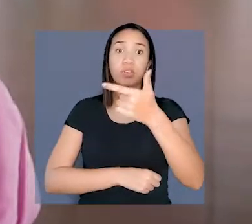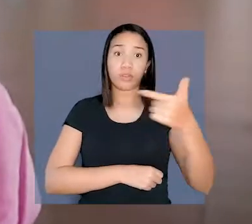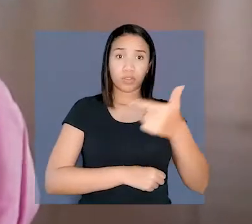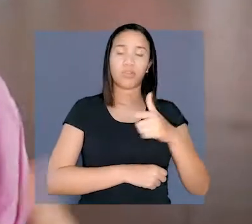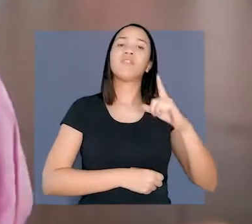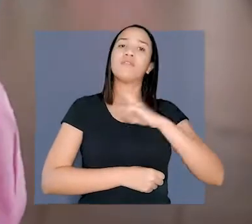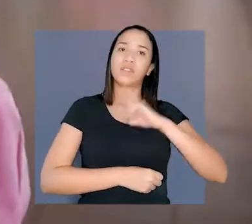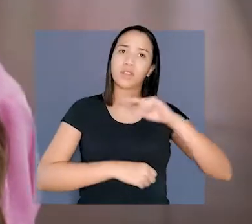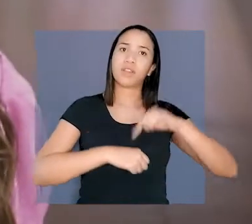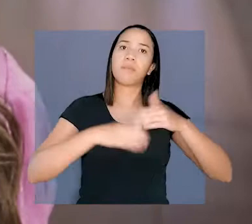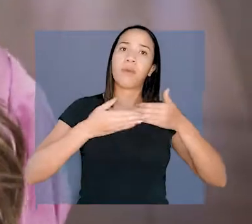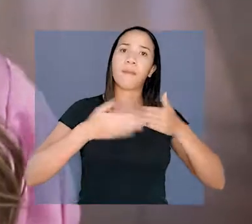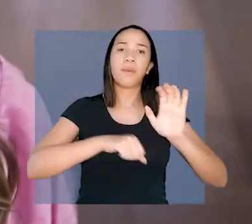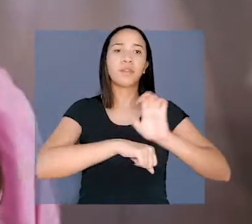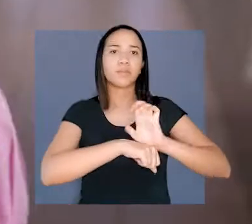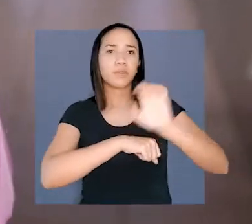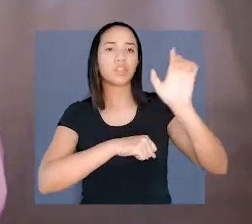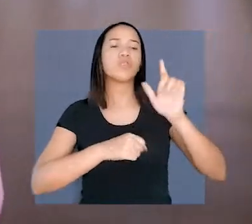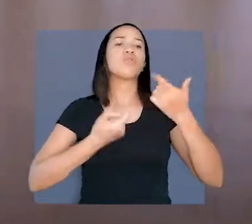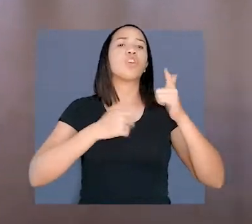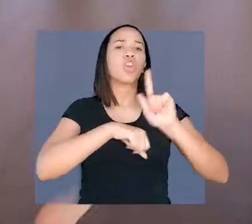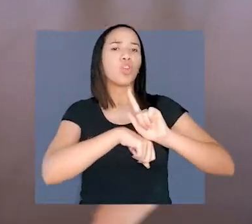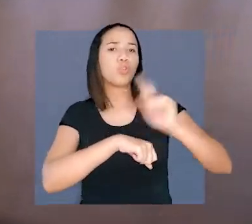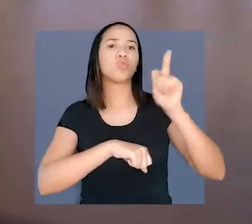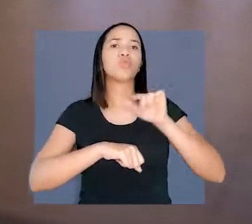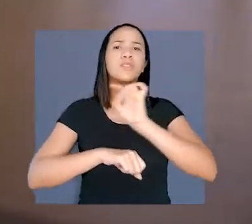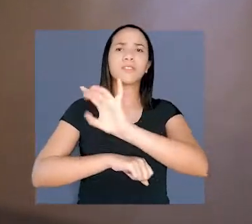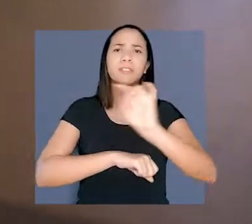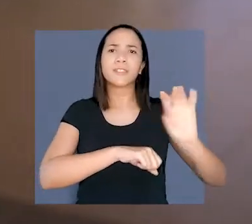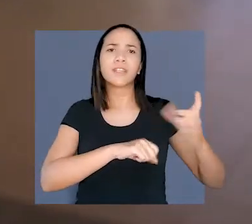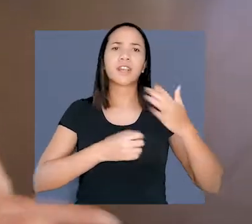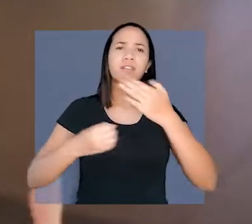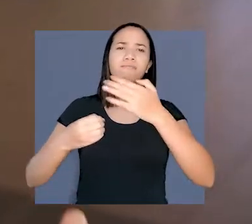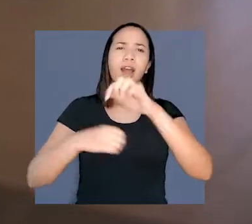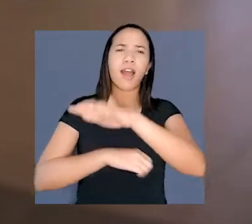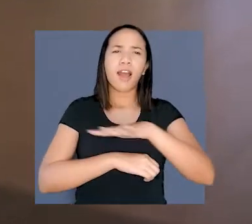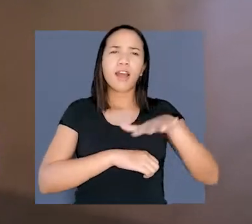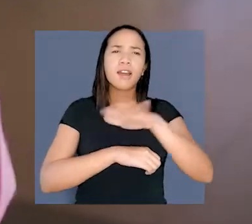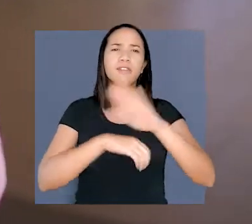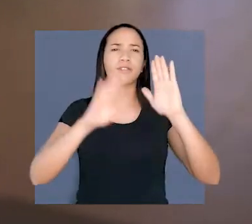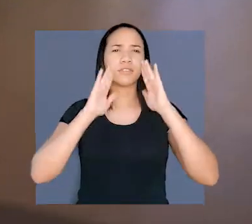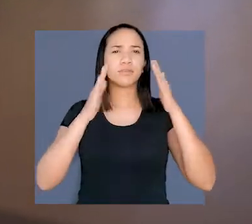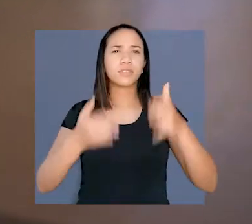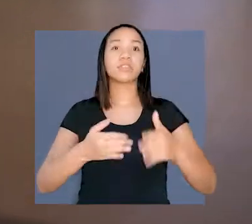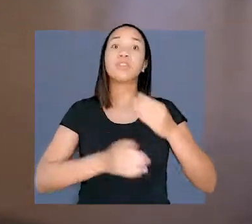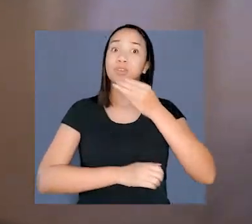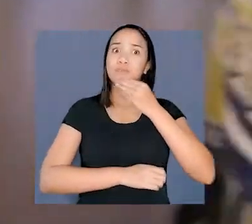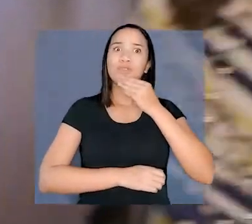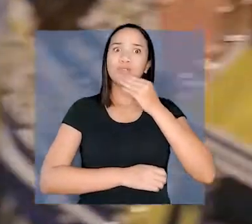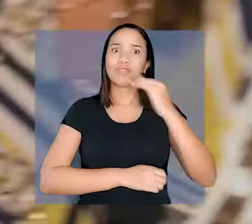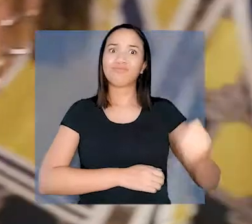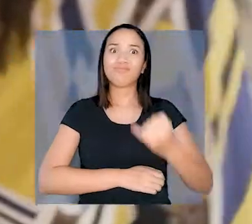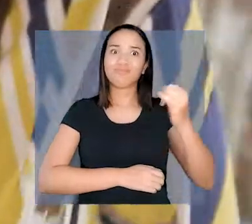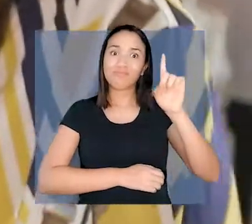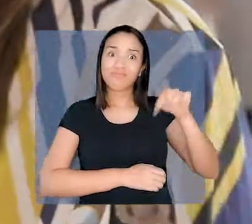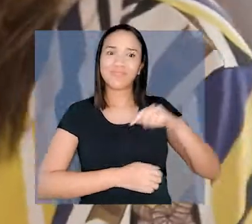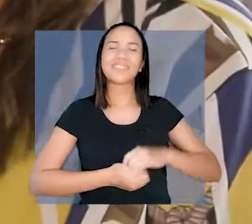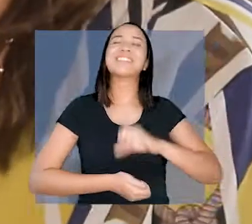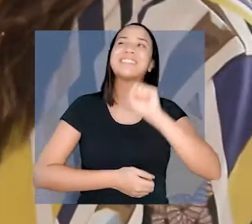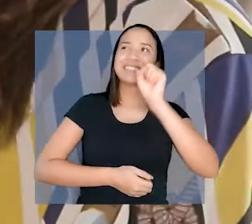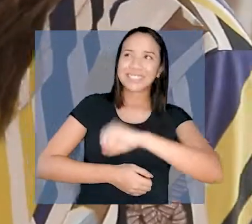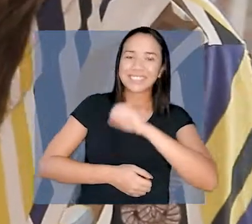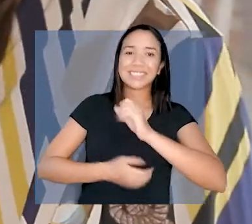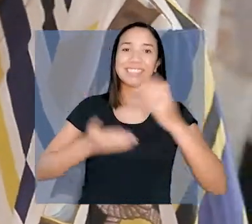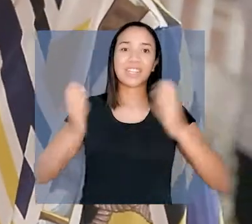oferecer especializações e cursos de acordo com as características e vocação econômica de cada região. Uma oportunidade única, não é mesmo, dona Sueli? Sim,